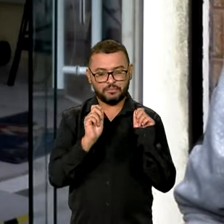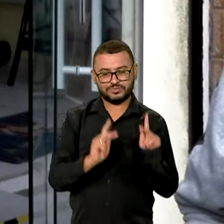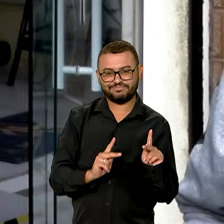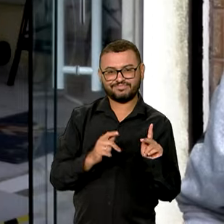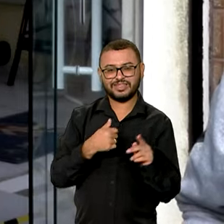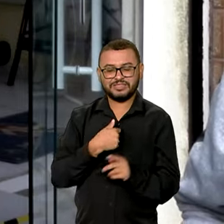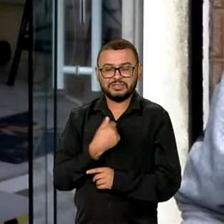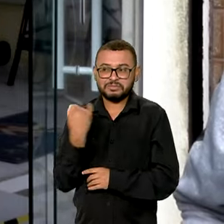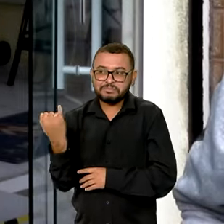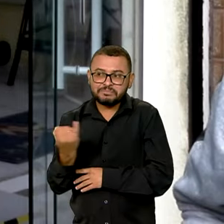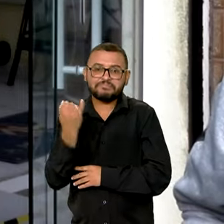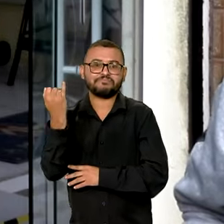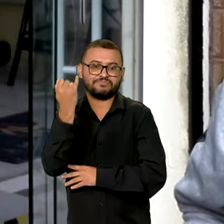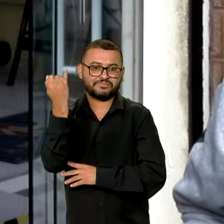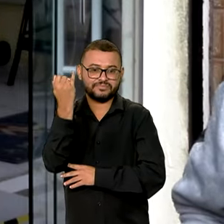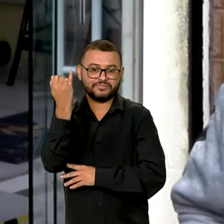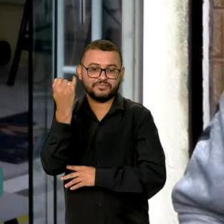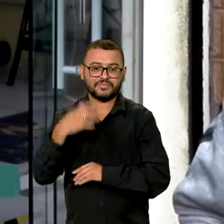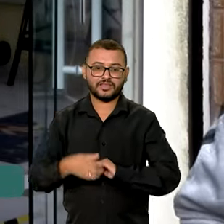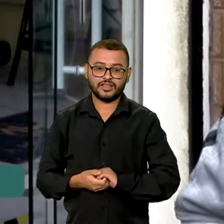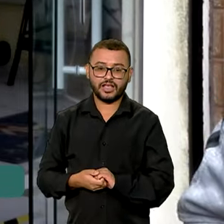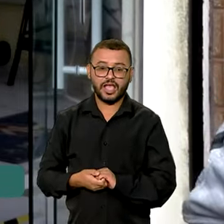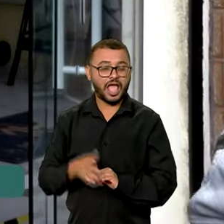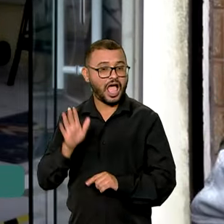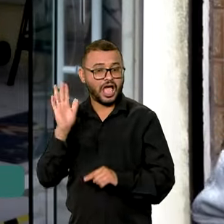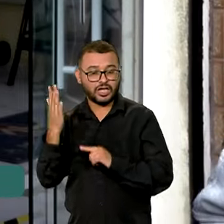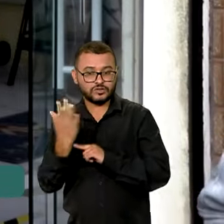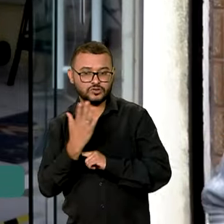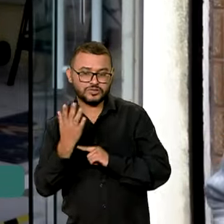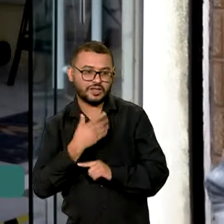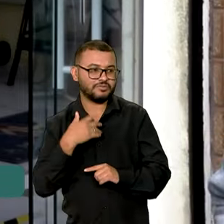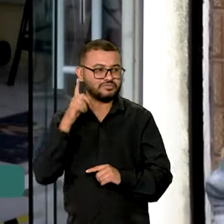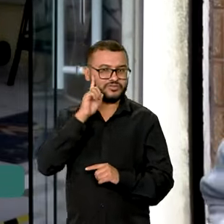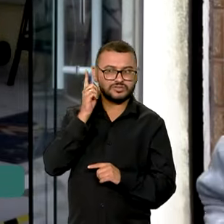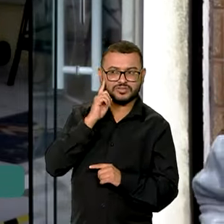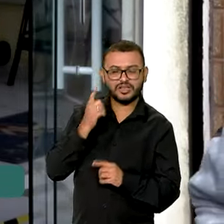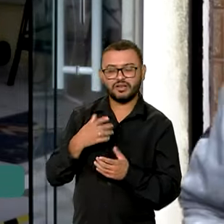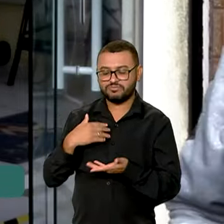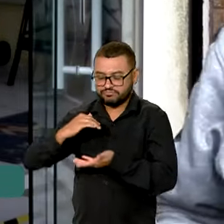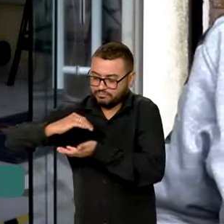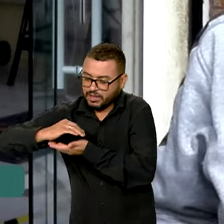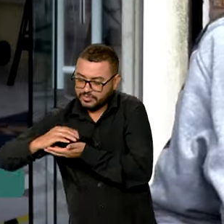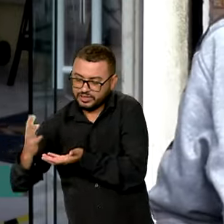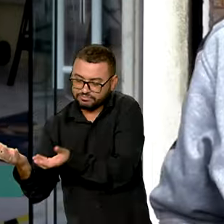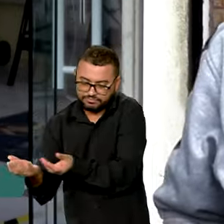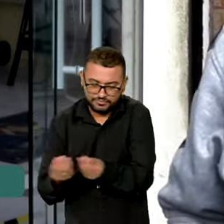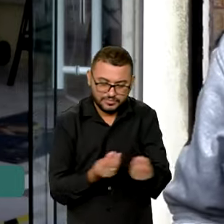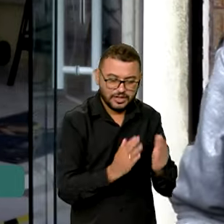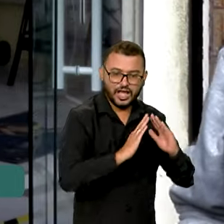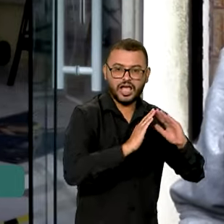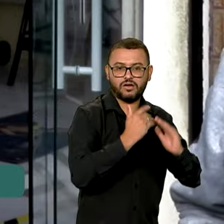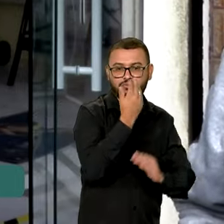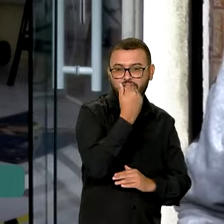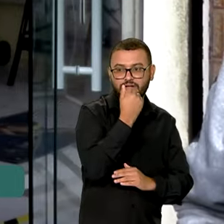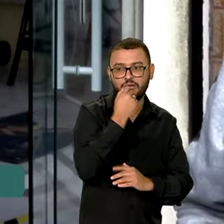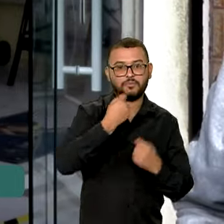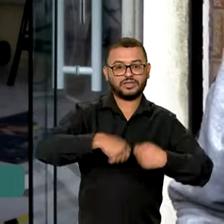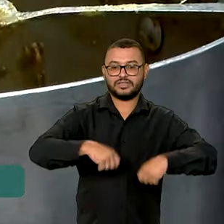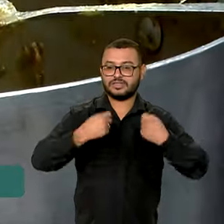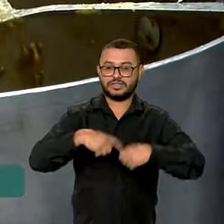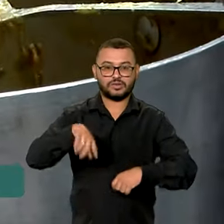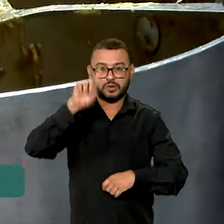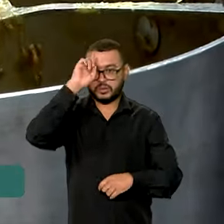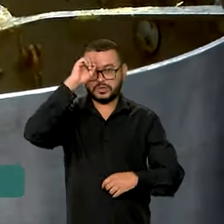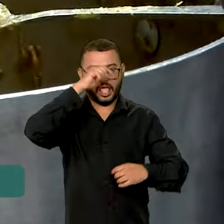Muito importante. Não, porque facilita a gente. Eu estou passando aqui e levo uma comida para casa. Não precisa estar cozinhando.